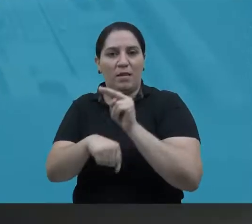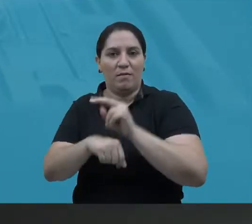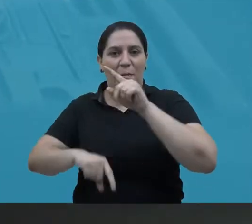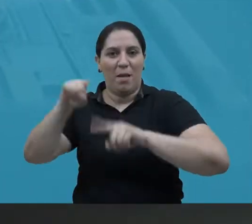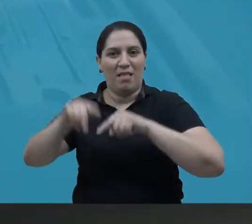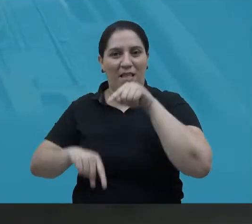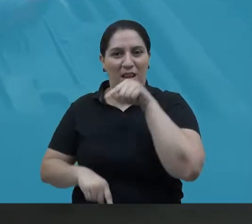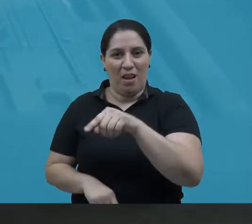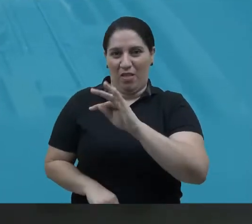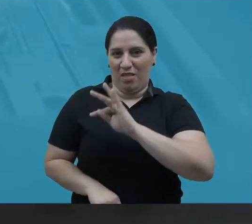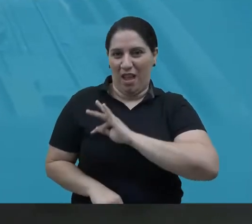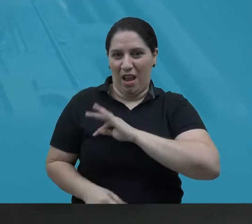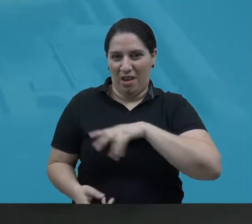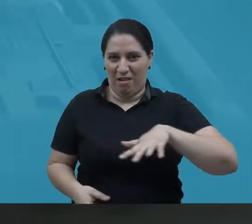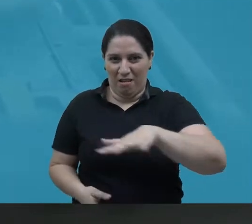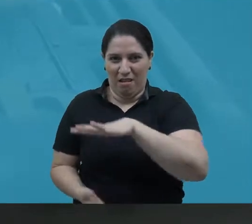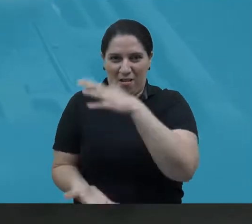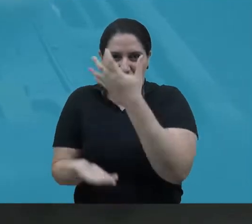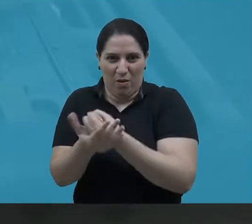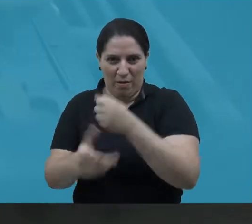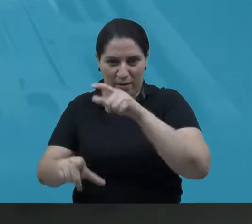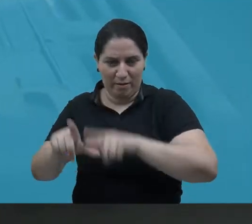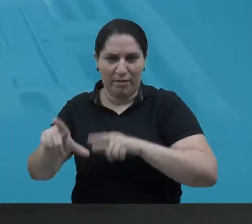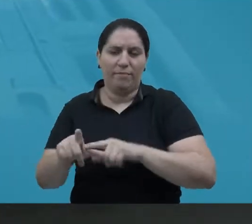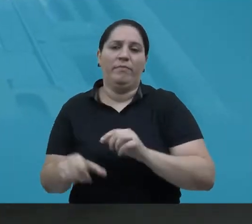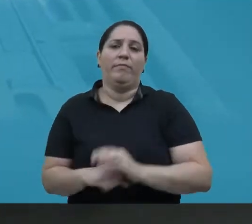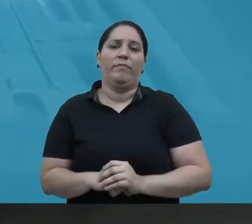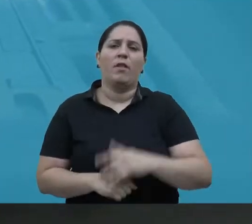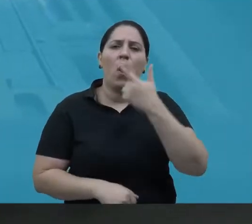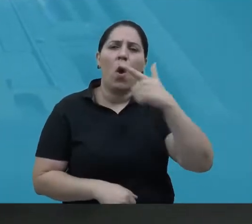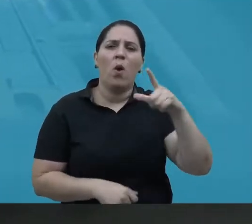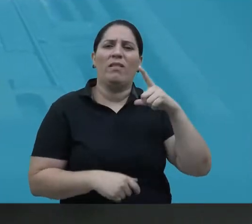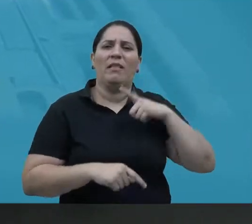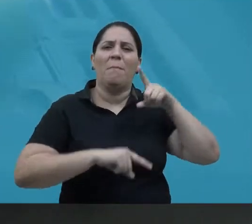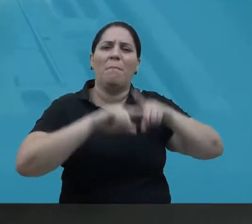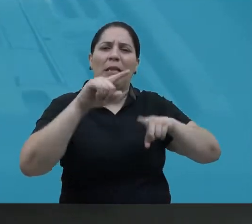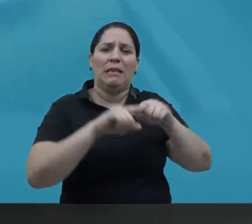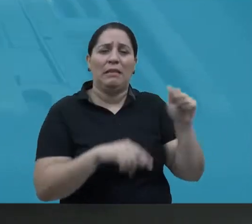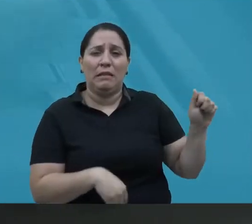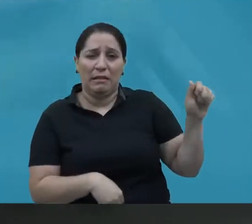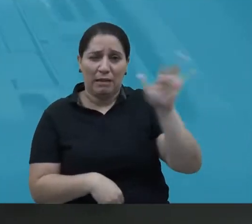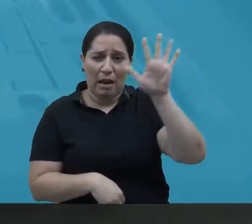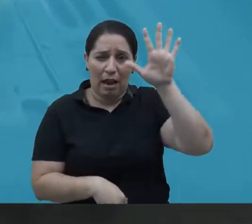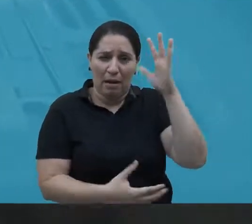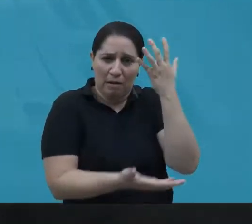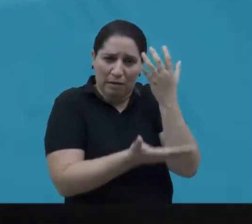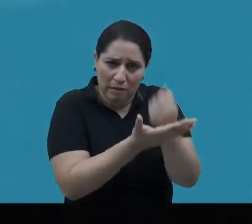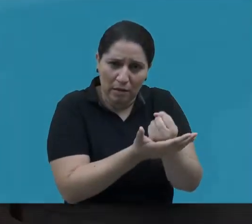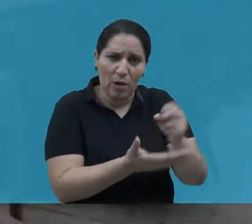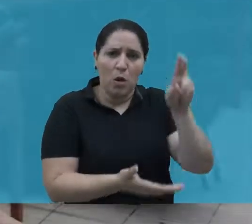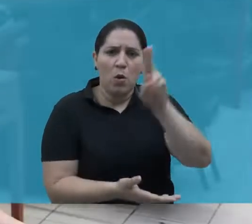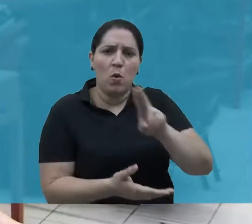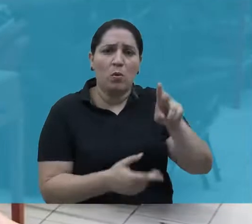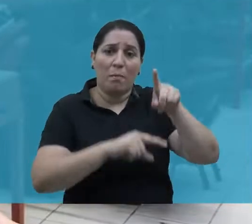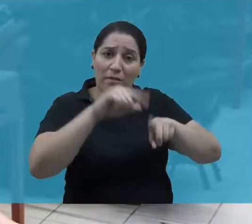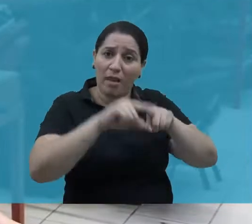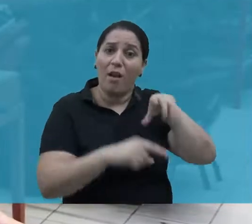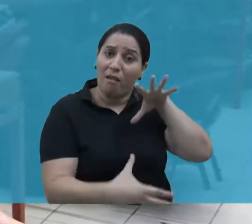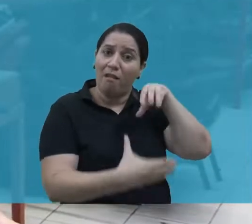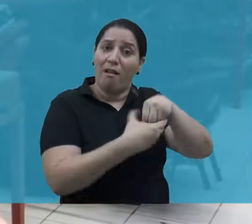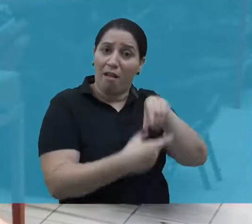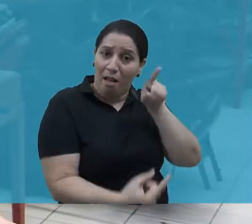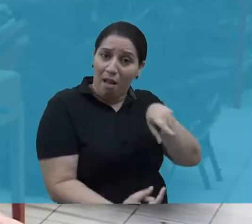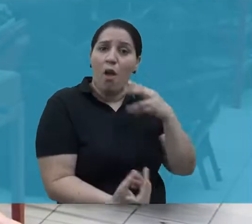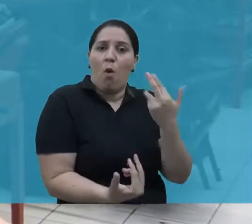e contribuir com a preservação do método. Alguns dos acabamentos gráficos mais caros que você encontra hoje em dia, tudo isso é feito